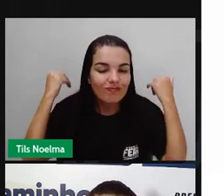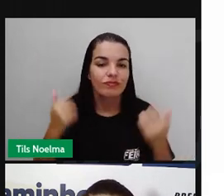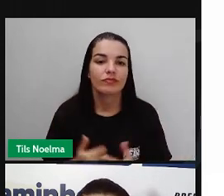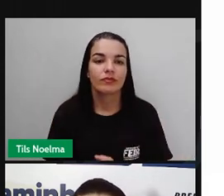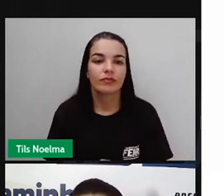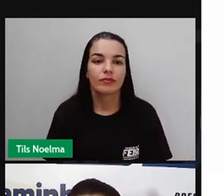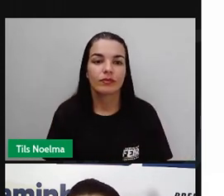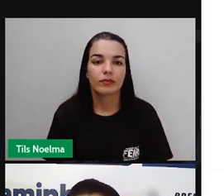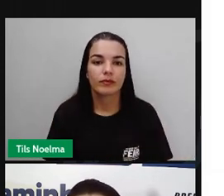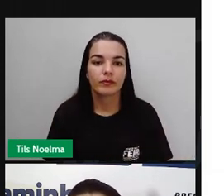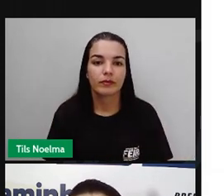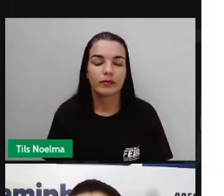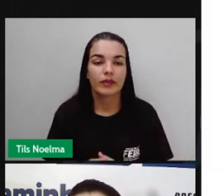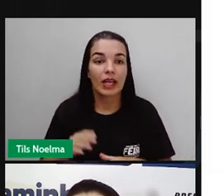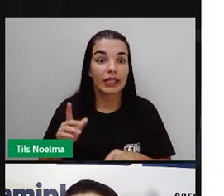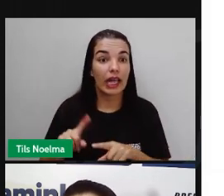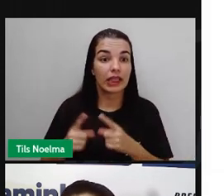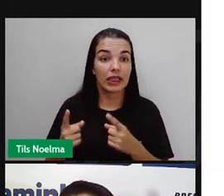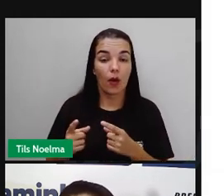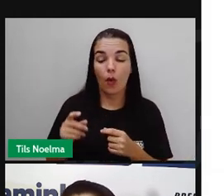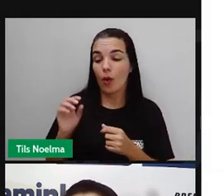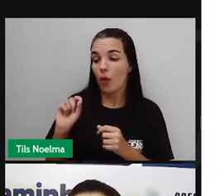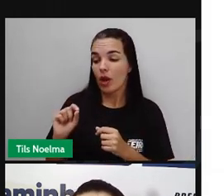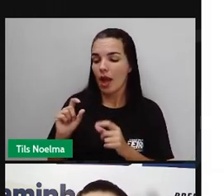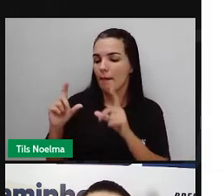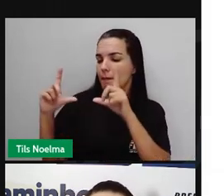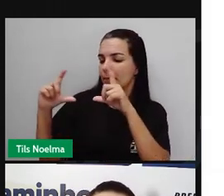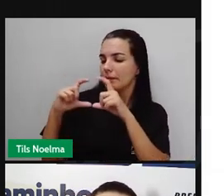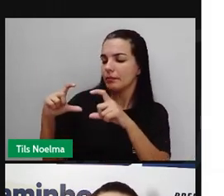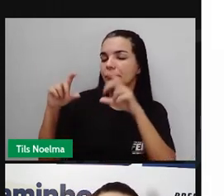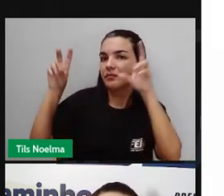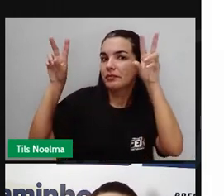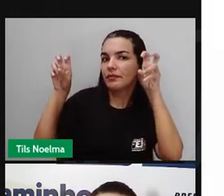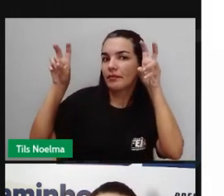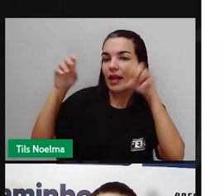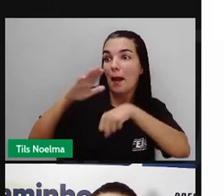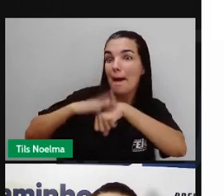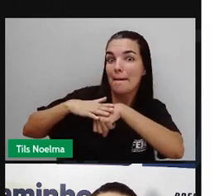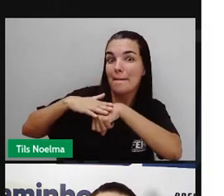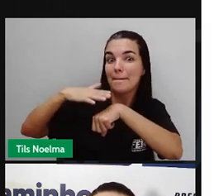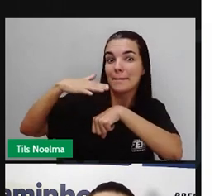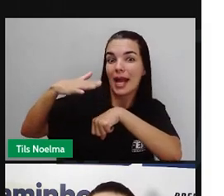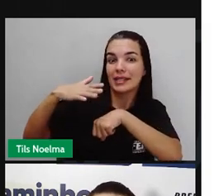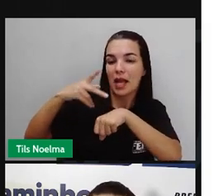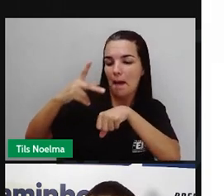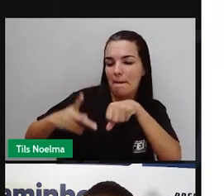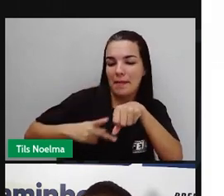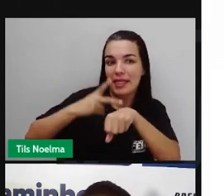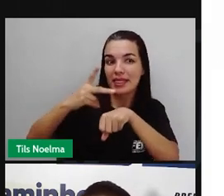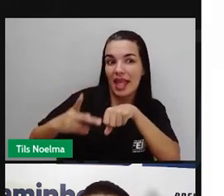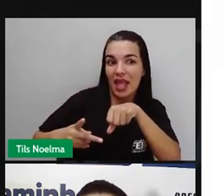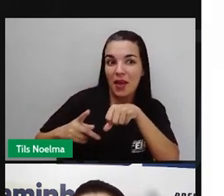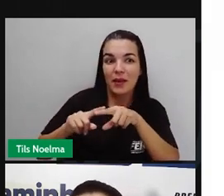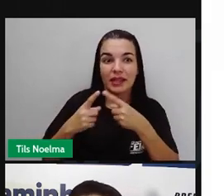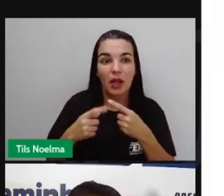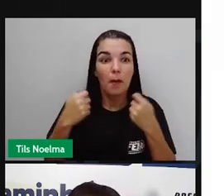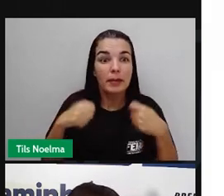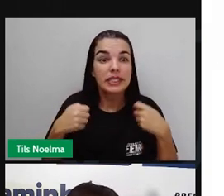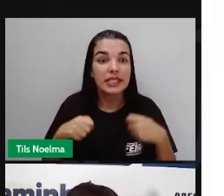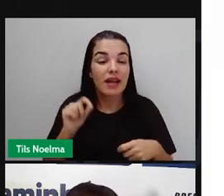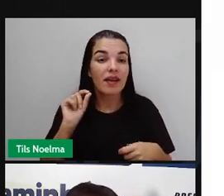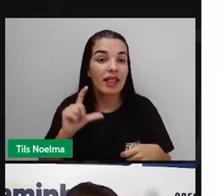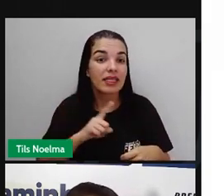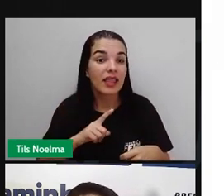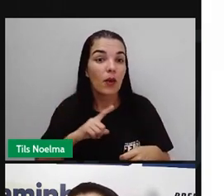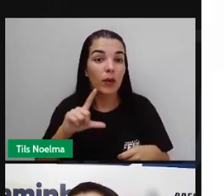mais pneus para a vitória significava também que deveria haver a maior produção de borracha para a produção